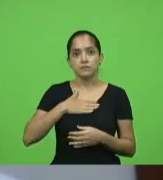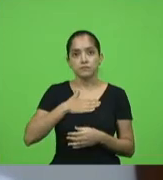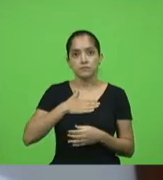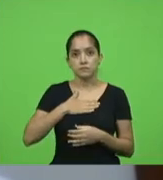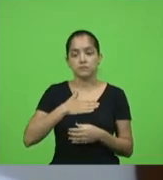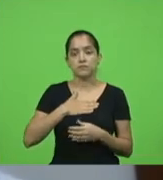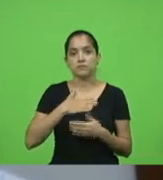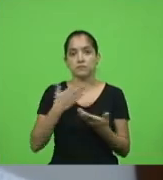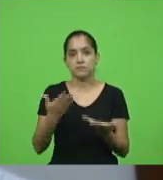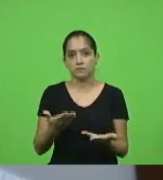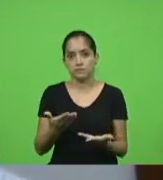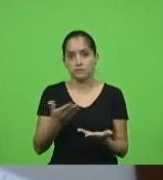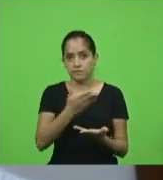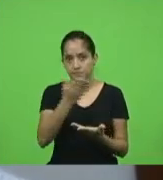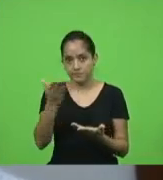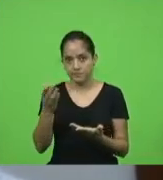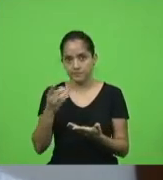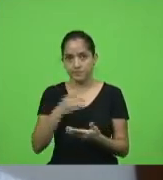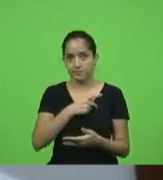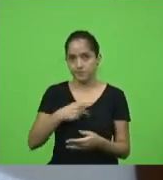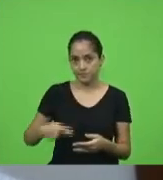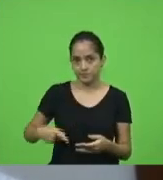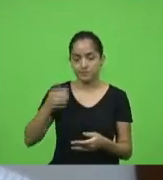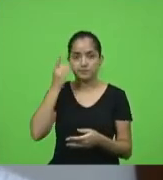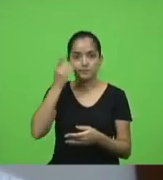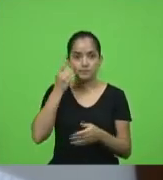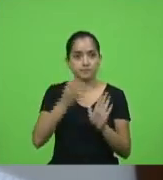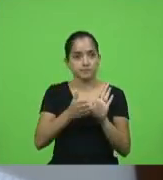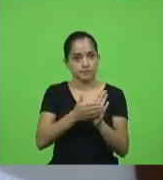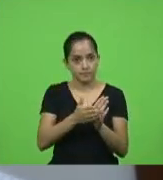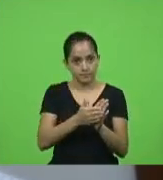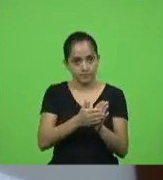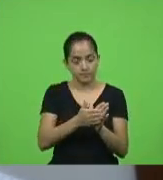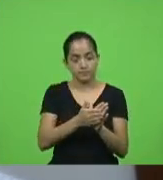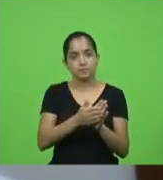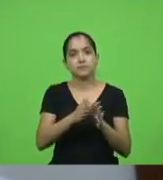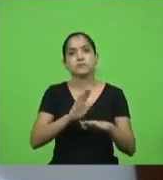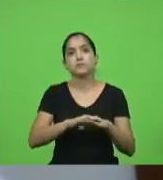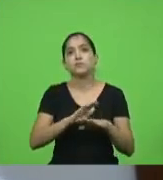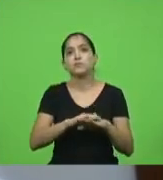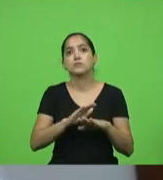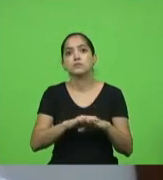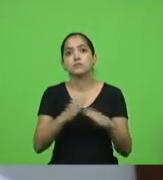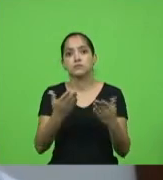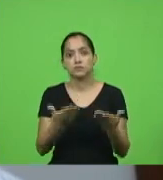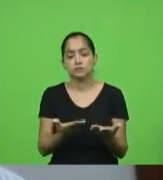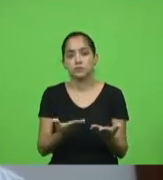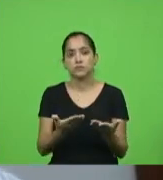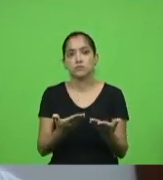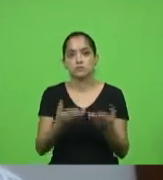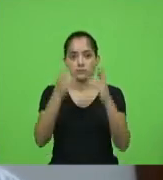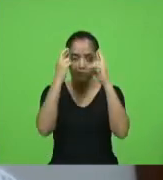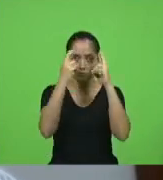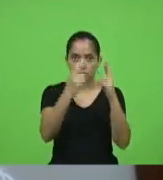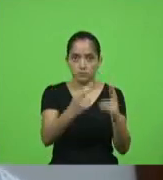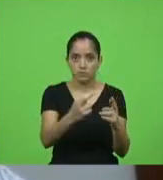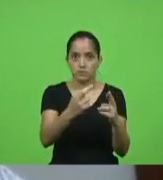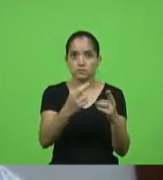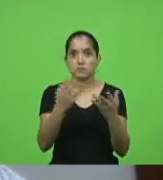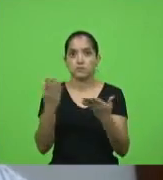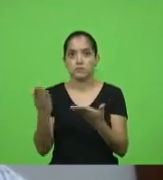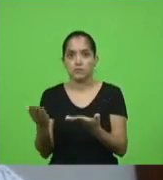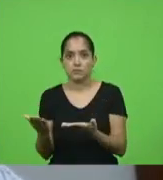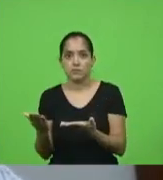presidente senhoras e senhores deputados de parabenizar o autor na realidade a gente respeita também o que falou